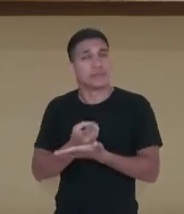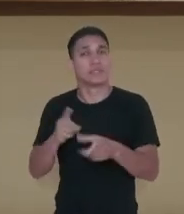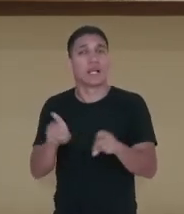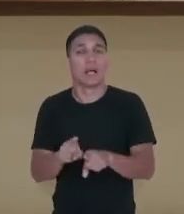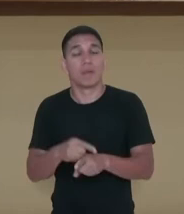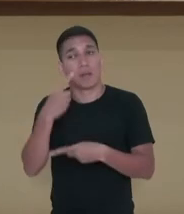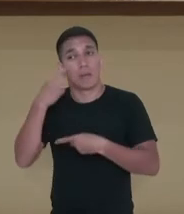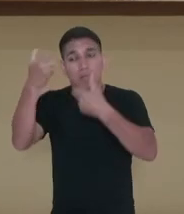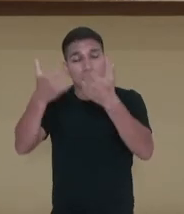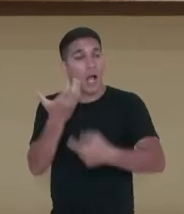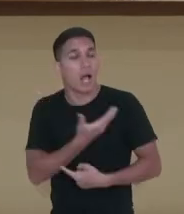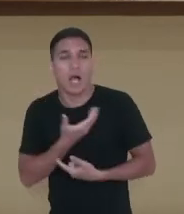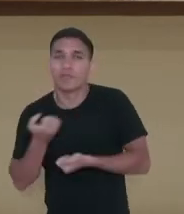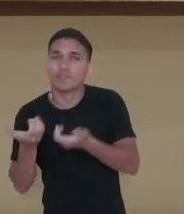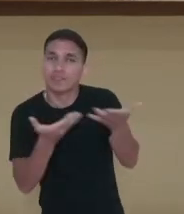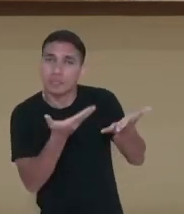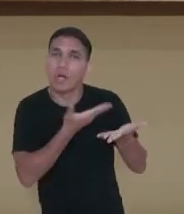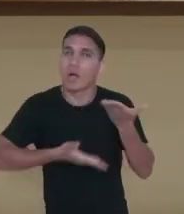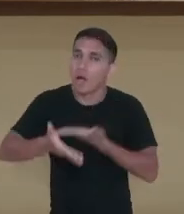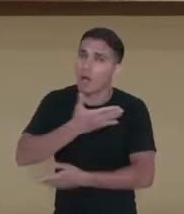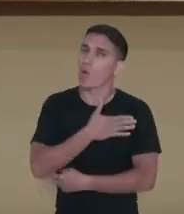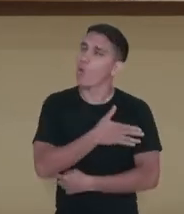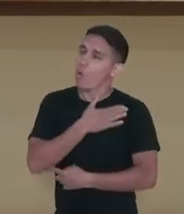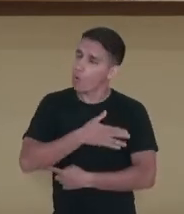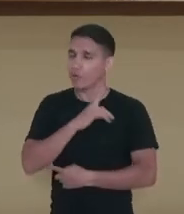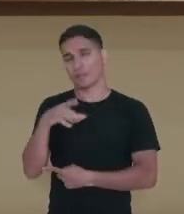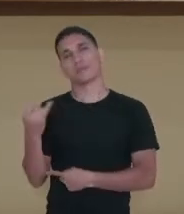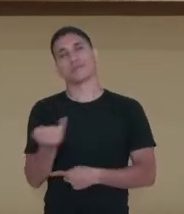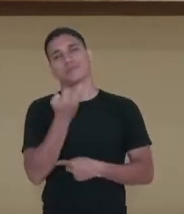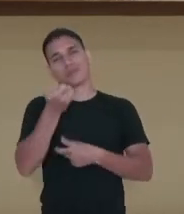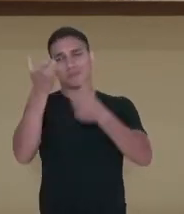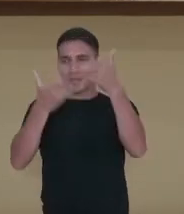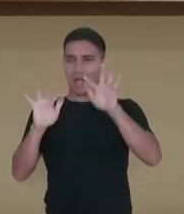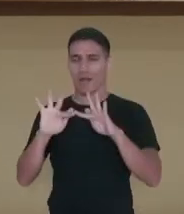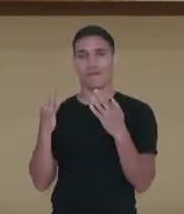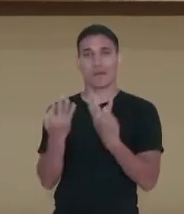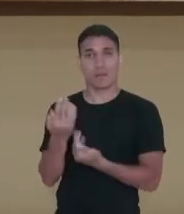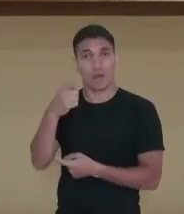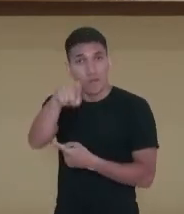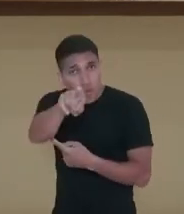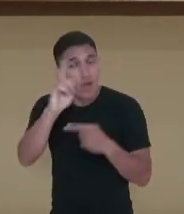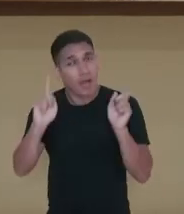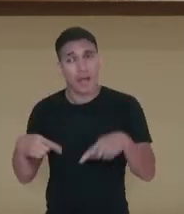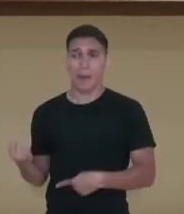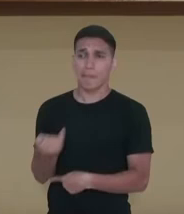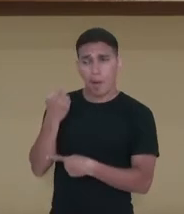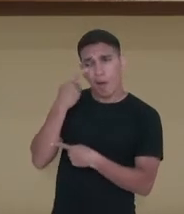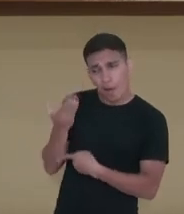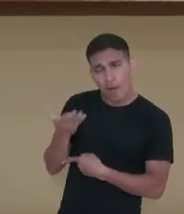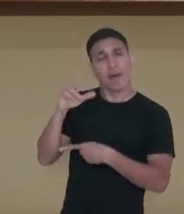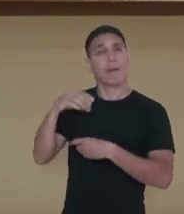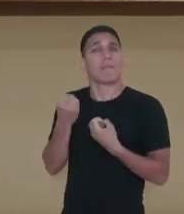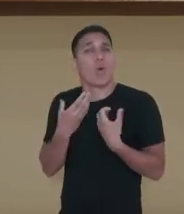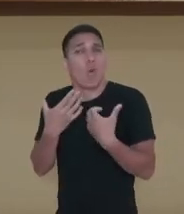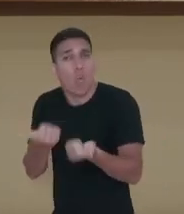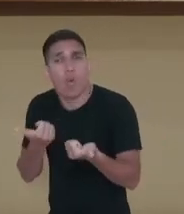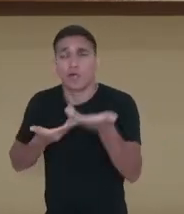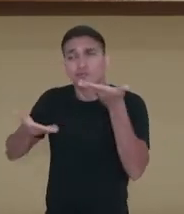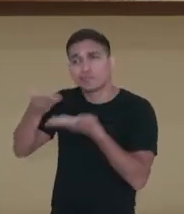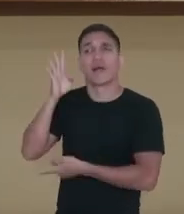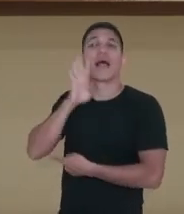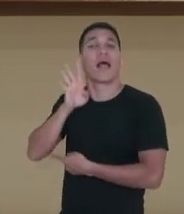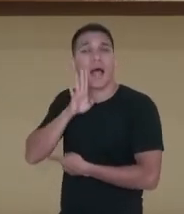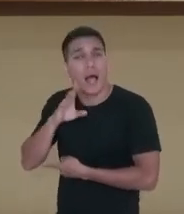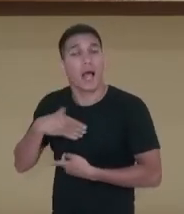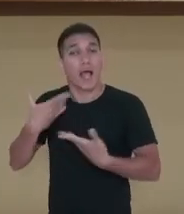seus amigos o quanto você gosta dele. O quanto eles são importantes. Falar pra sua família. Você é importante. Você é bom. Você é legal.